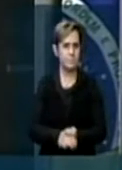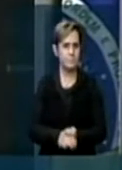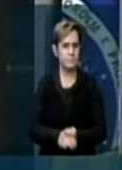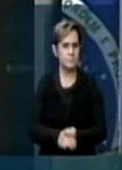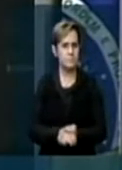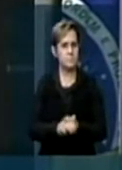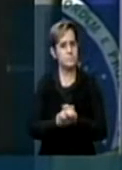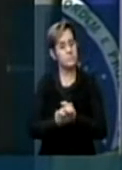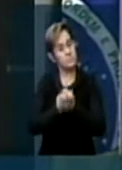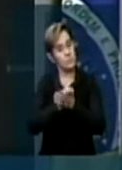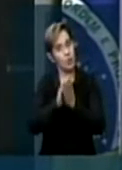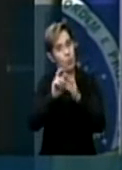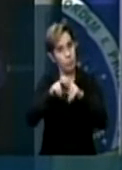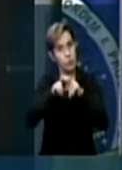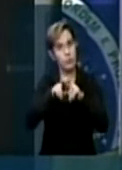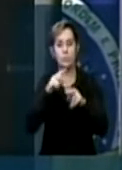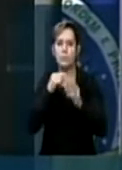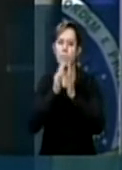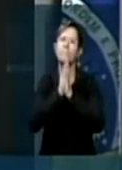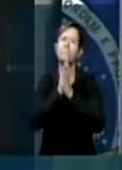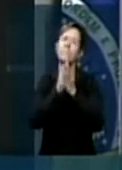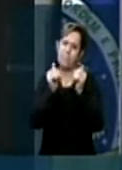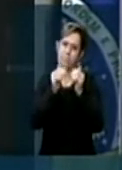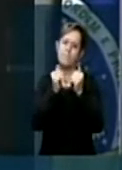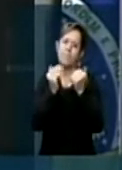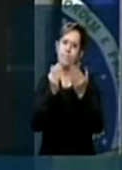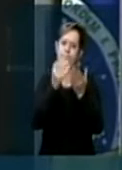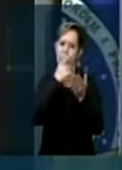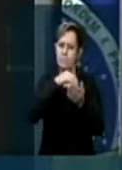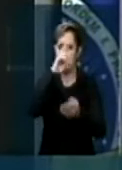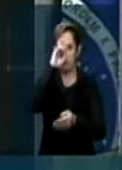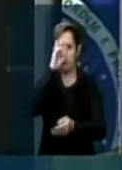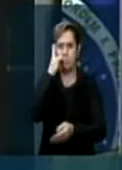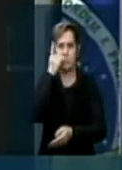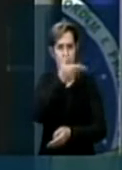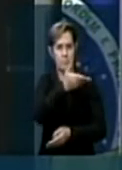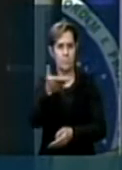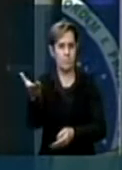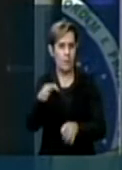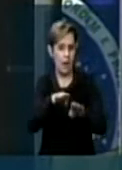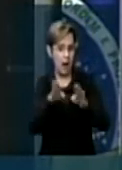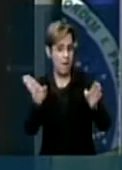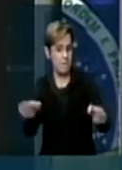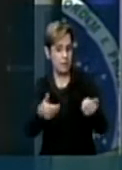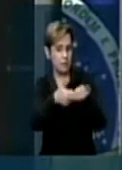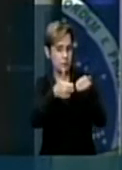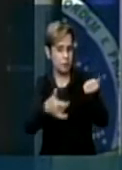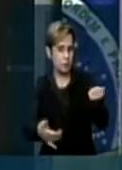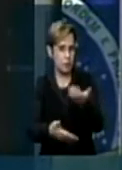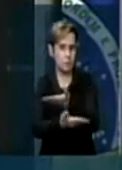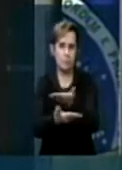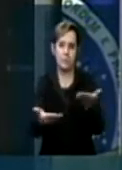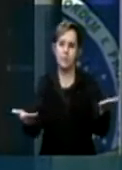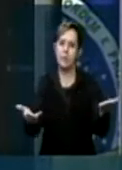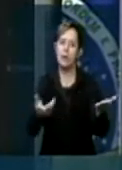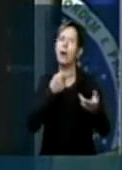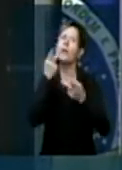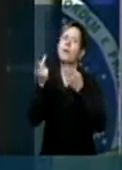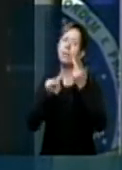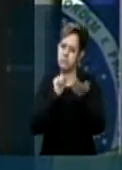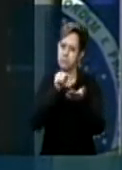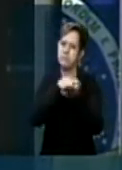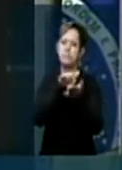Por isso nós fazemos um apelo, senhores deputados, à mesa diretora que se manifeste.